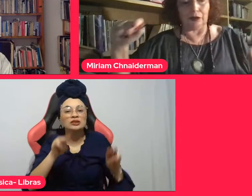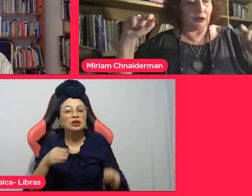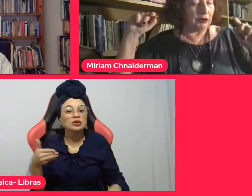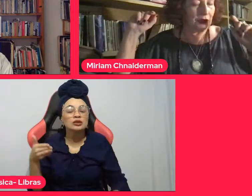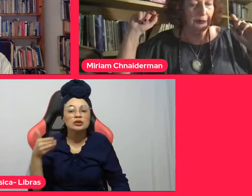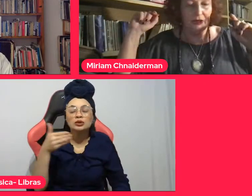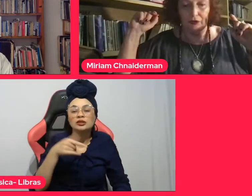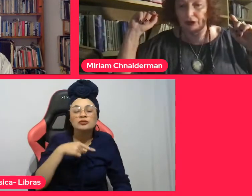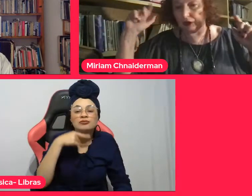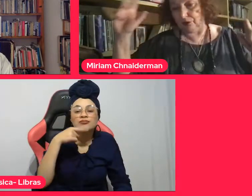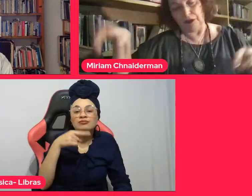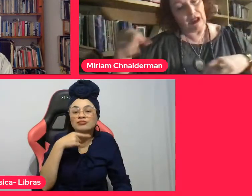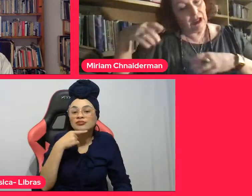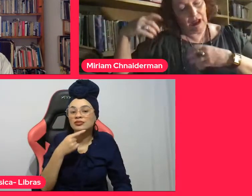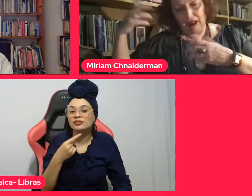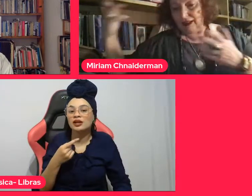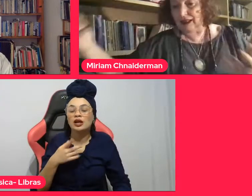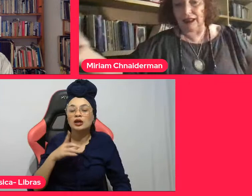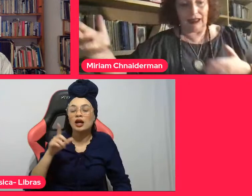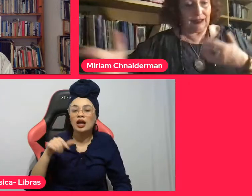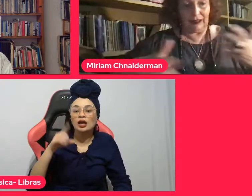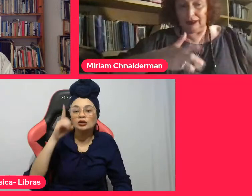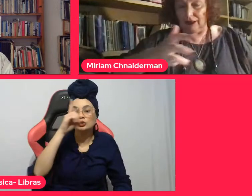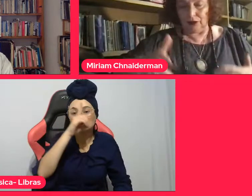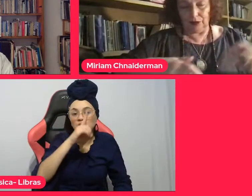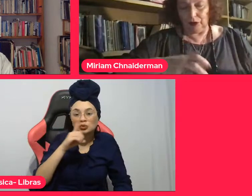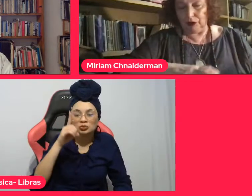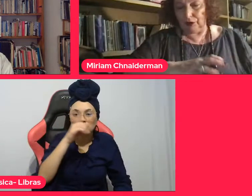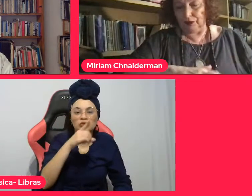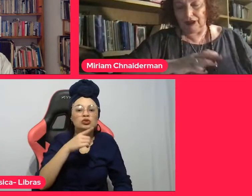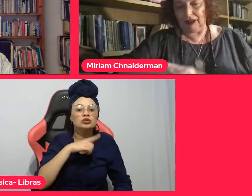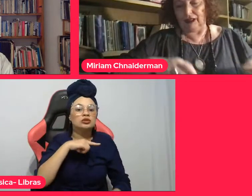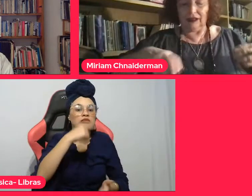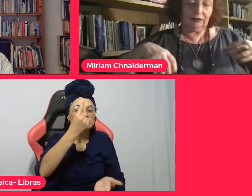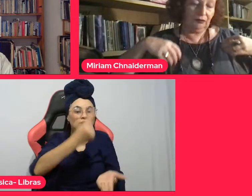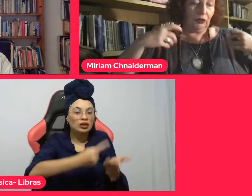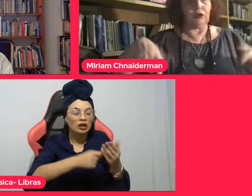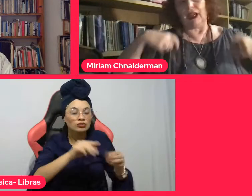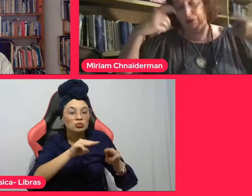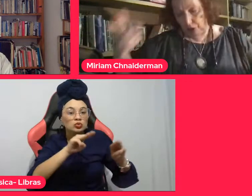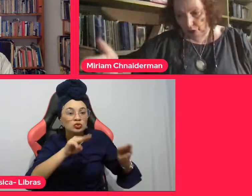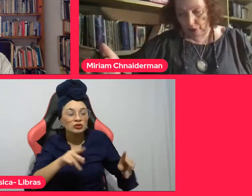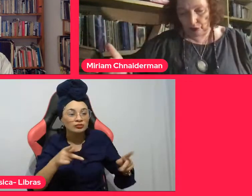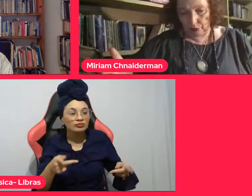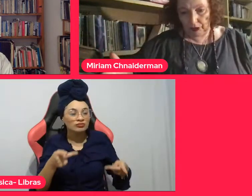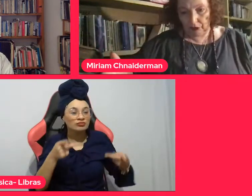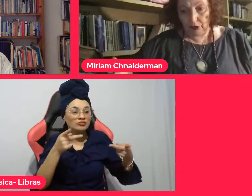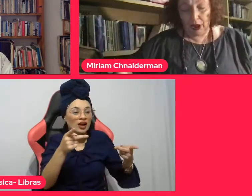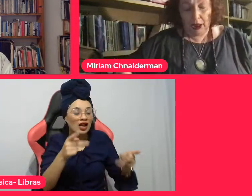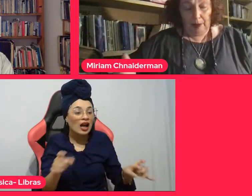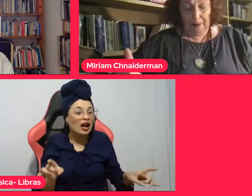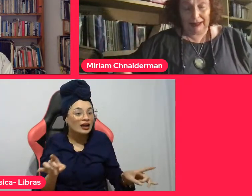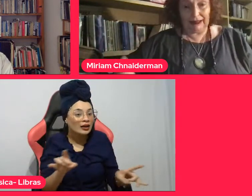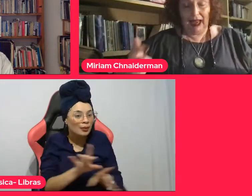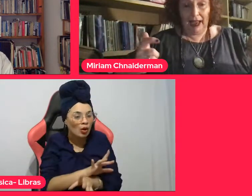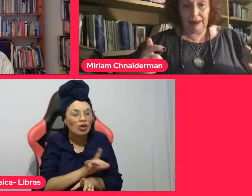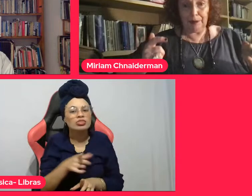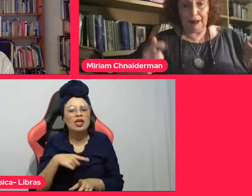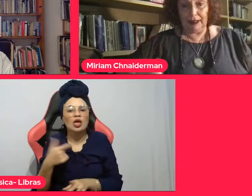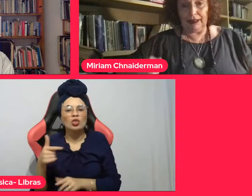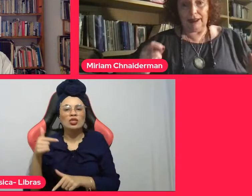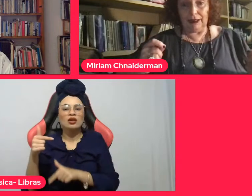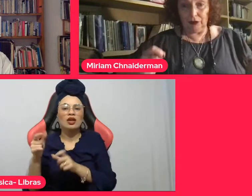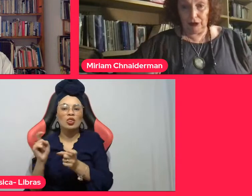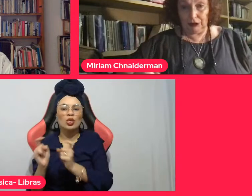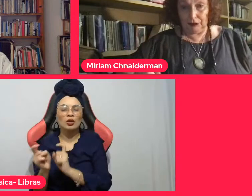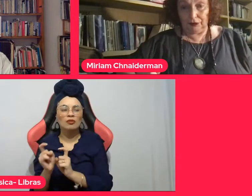domingo, eu tinha uma reunião em seguida, então eu tive que voltar no outro domingo. Mas a